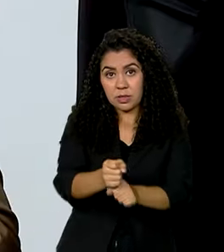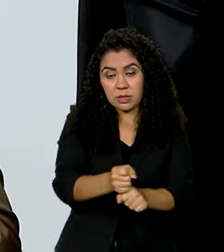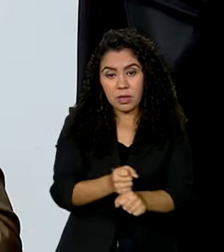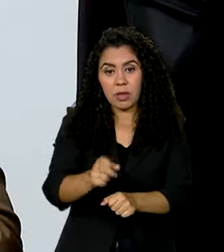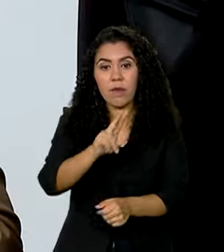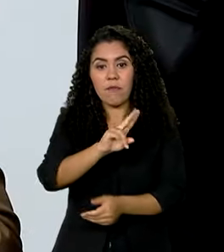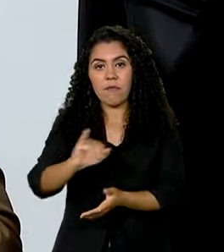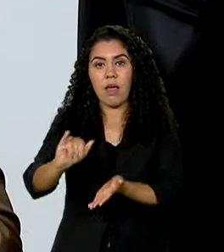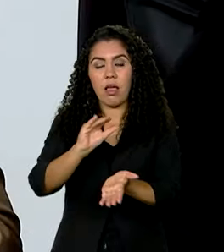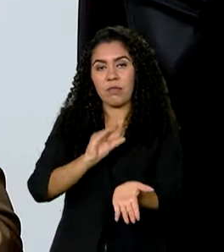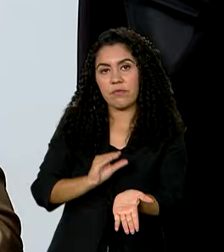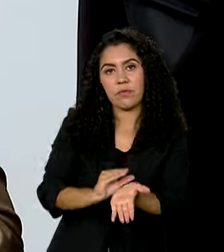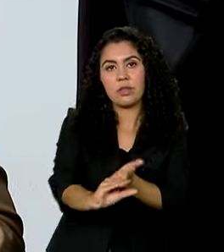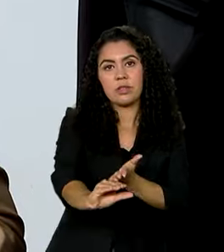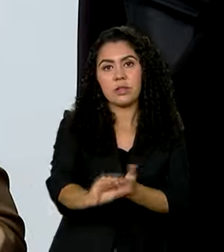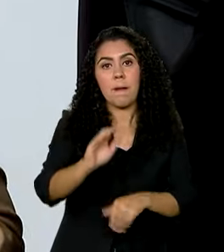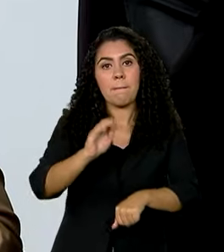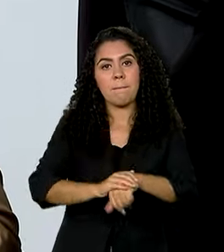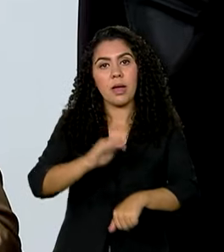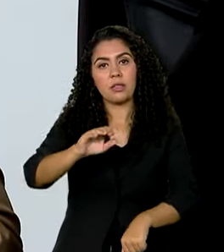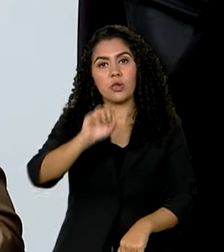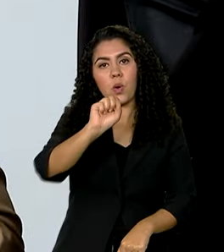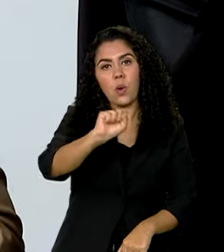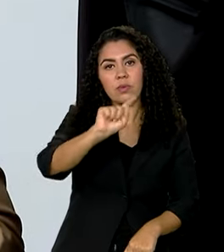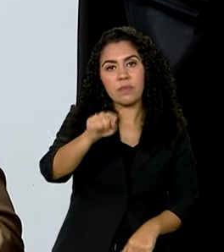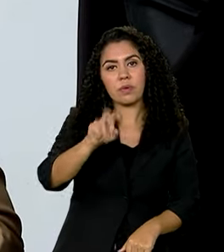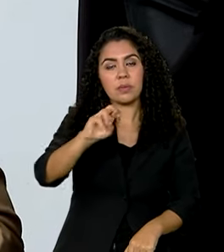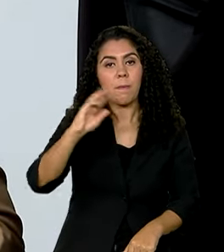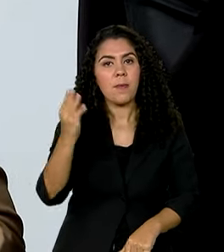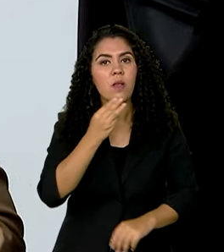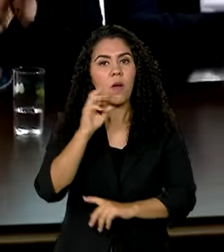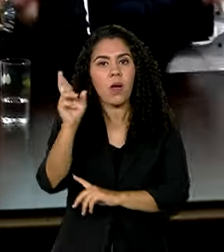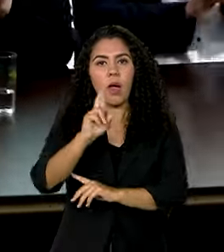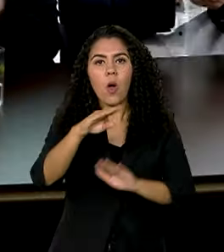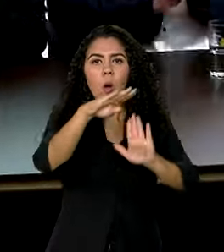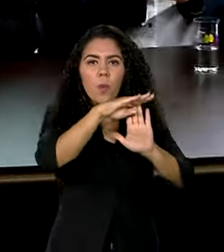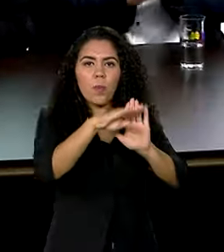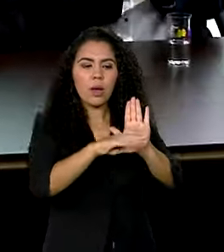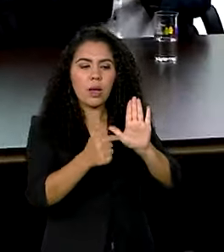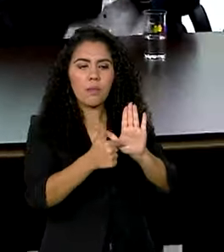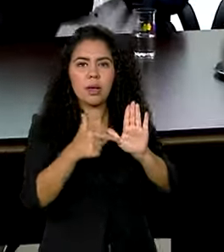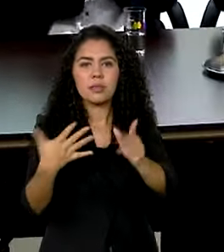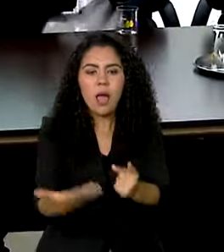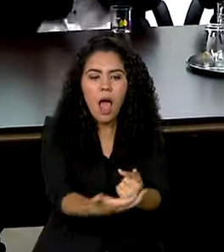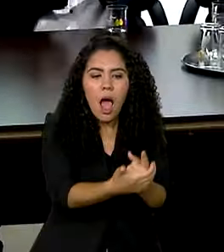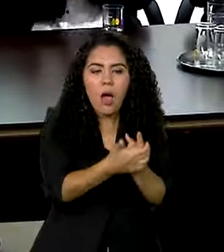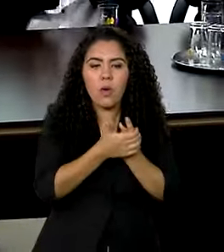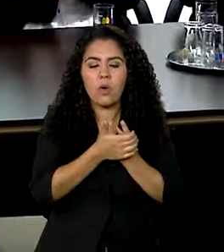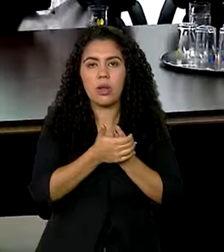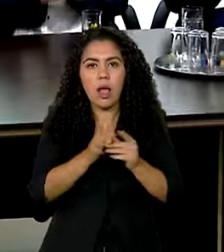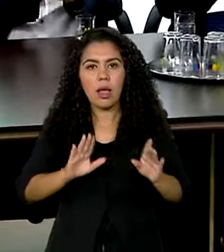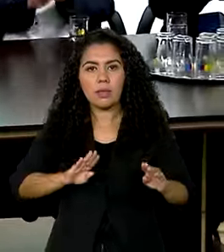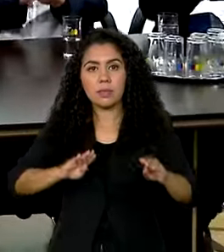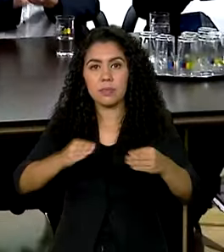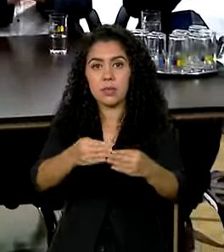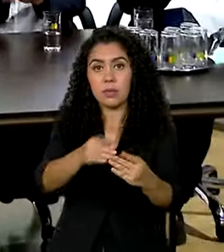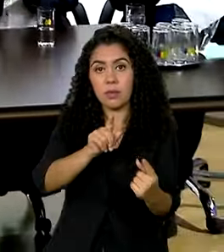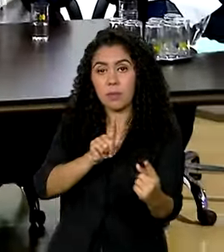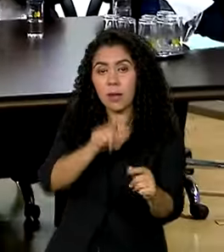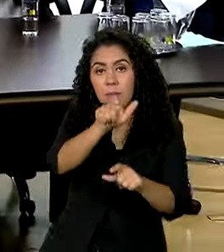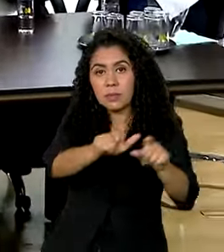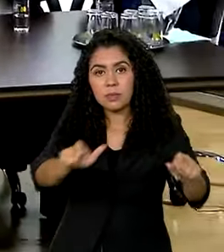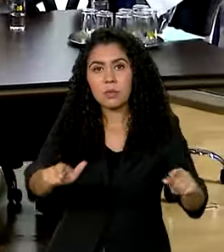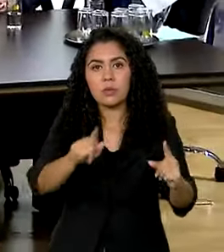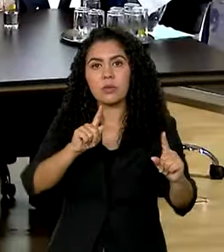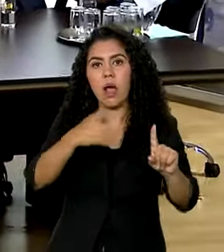mais de 8 milhões e meio de reais. O programa Acolher Mais atende pessoas LGBTQIA+, em situação de